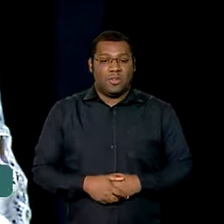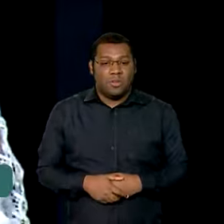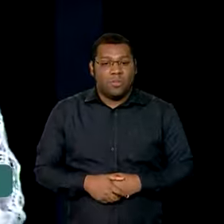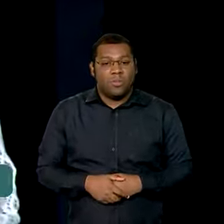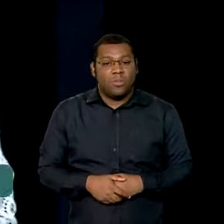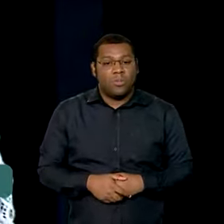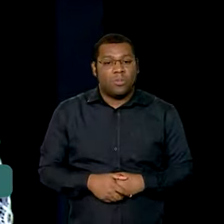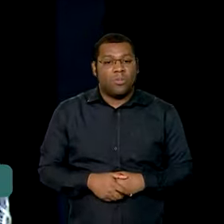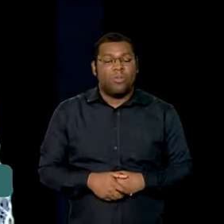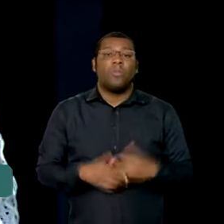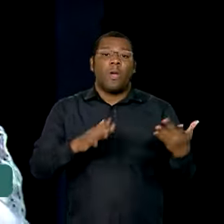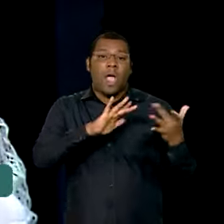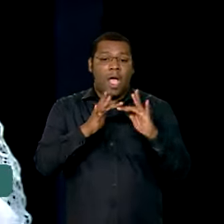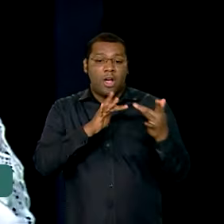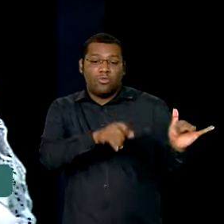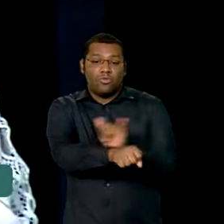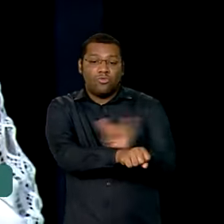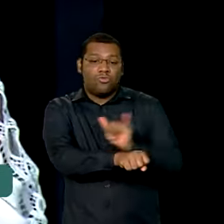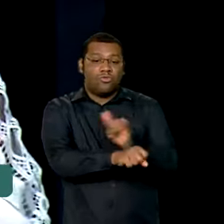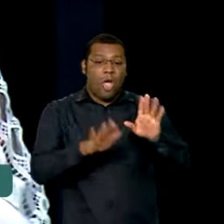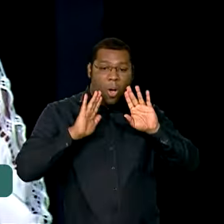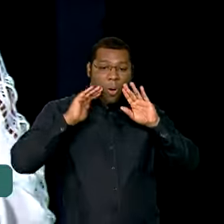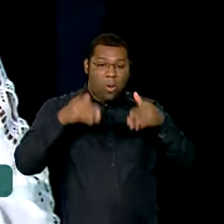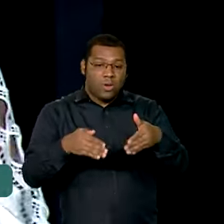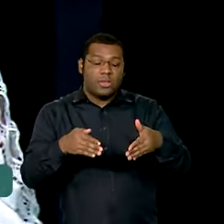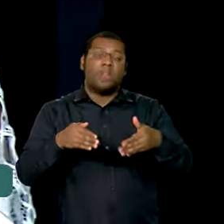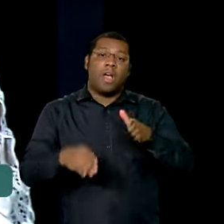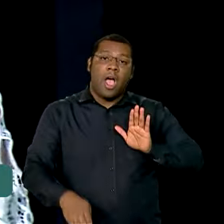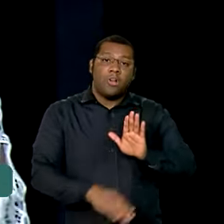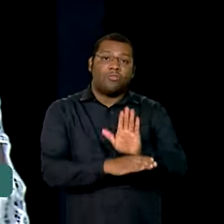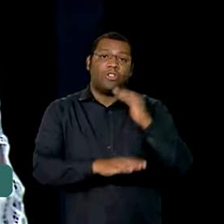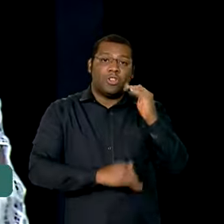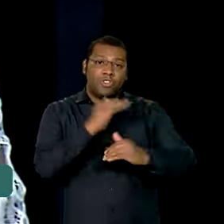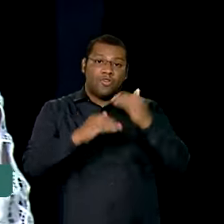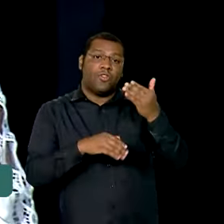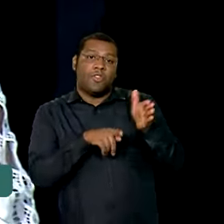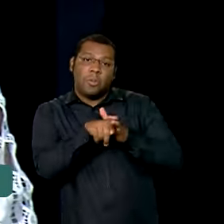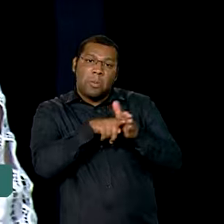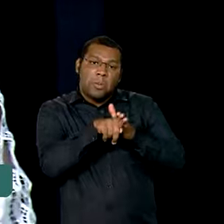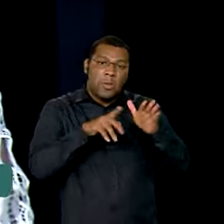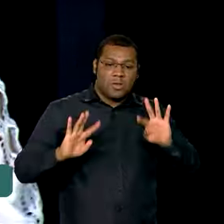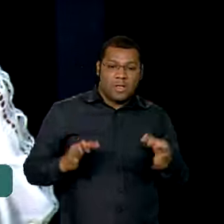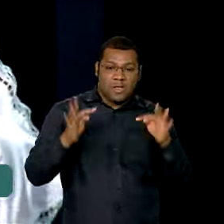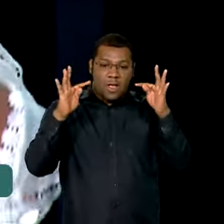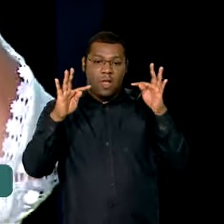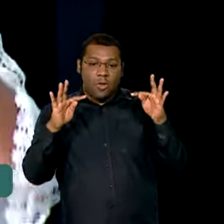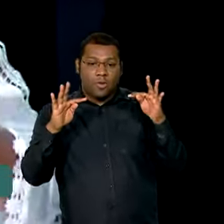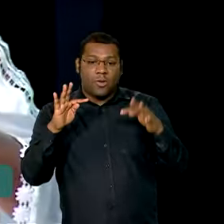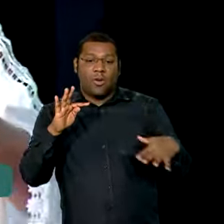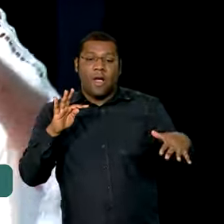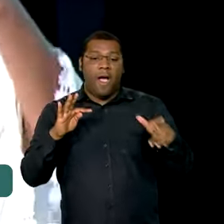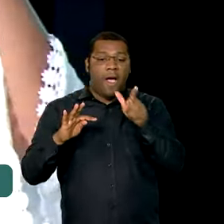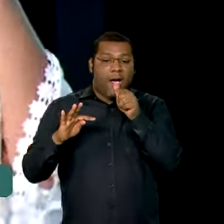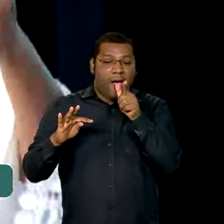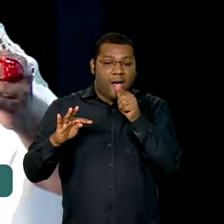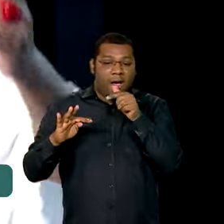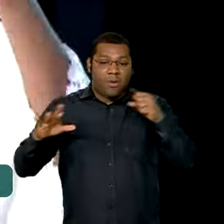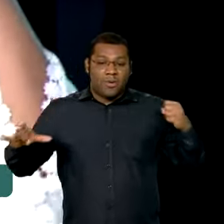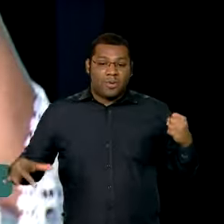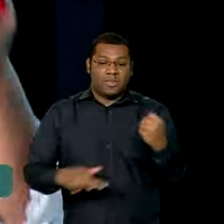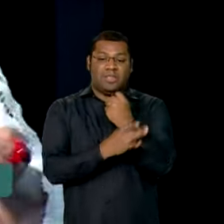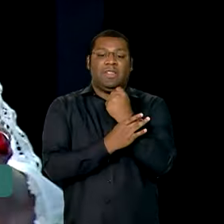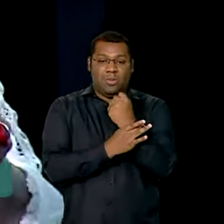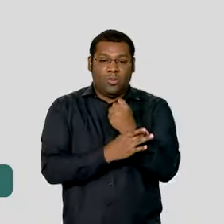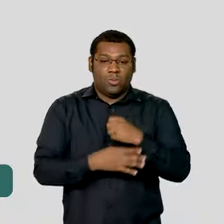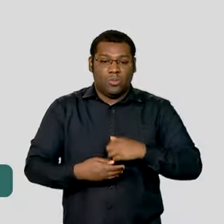Dentro dessas ações voltadas para o desenvolvimento de pesquisa e solução tecnológica para a água do nosso